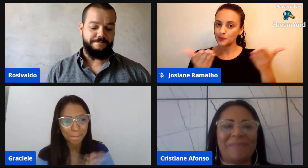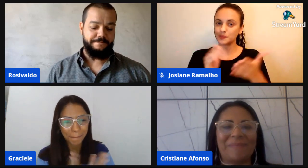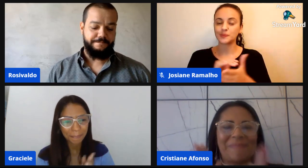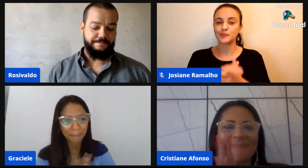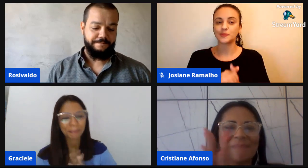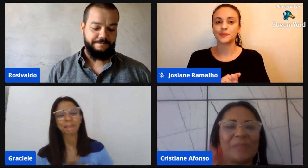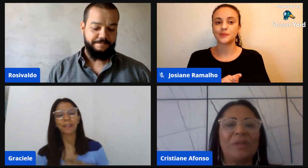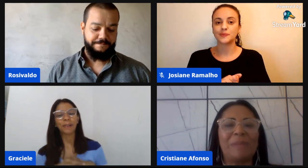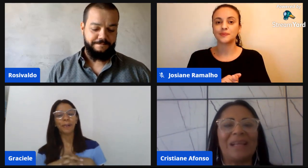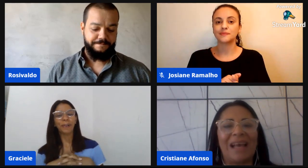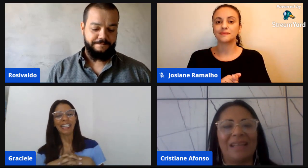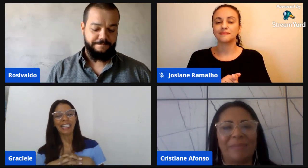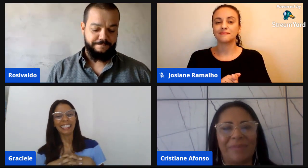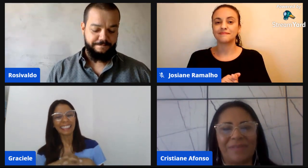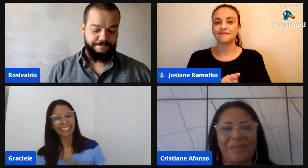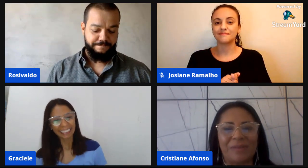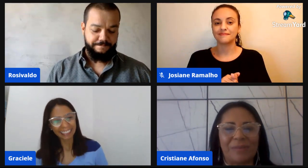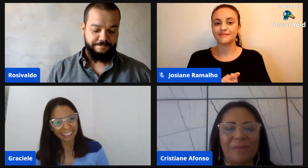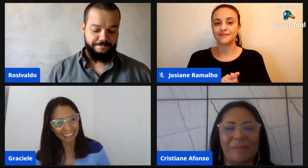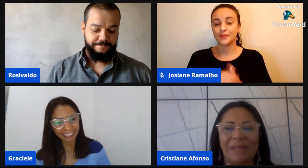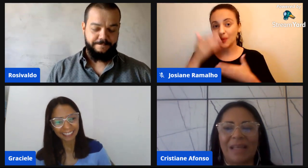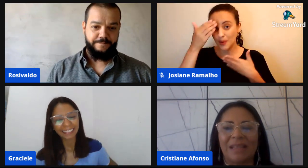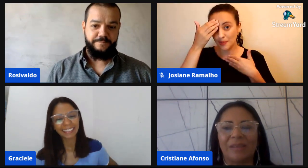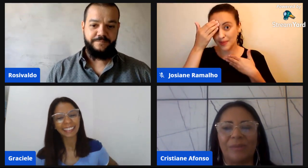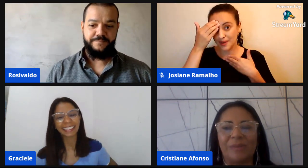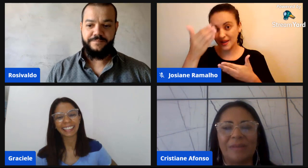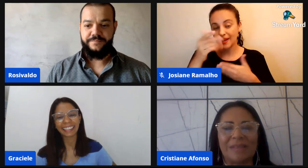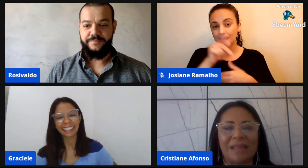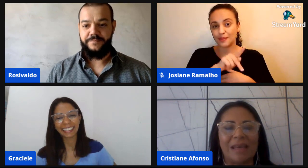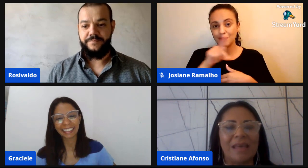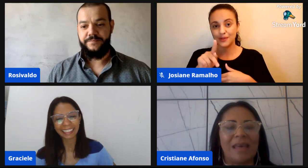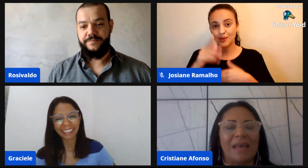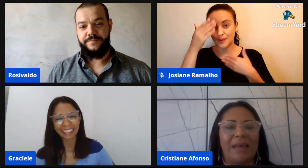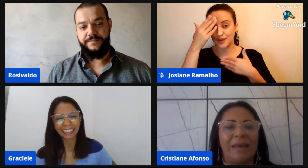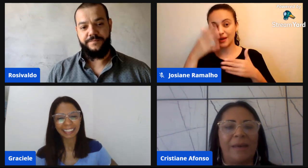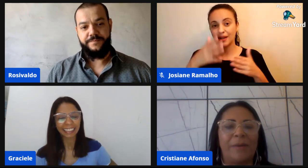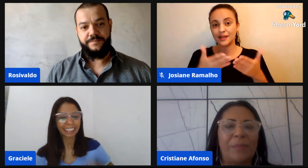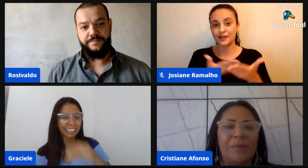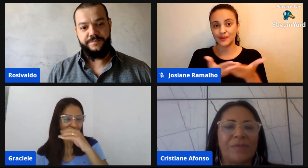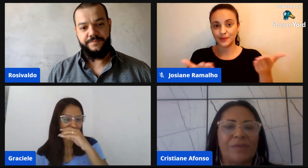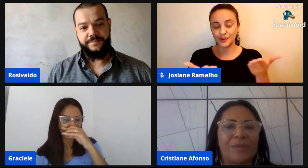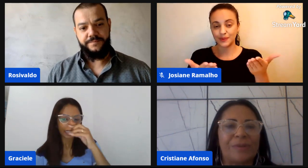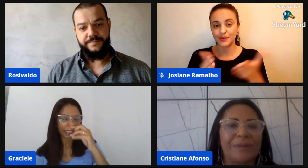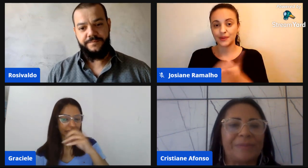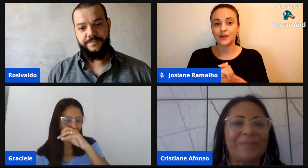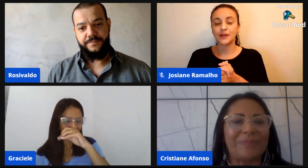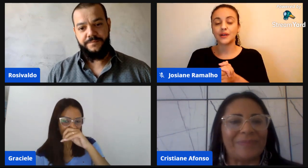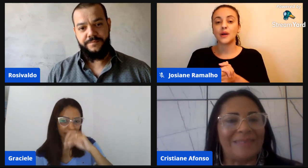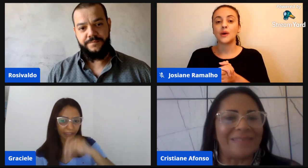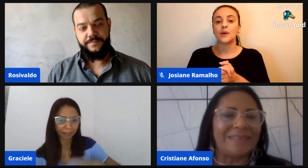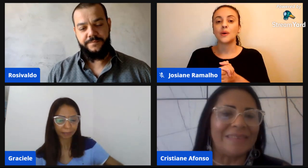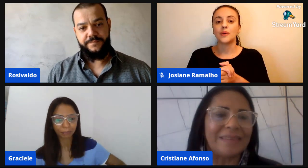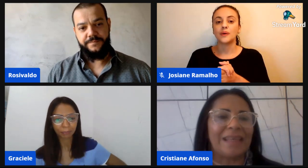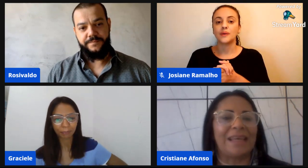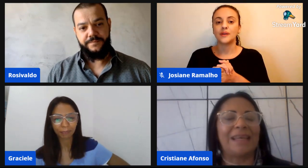É, muito obrigada, professor, obrigada a todos, né, é, o professor,